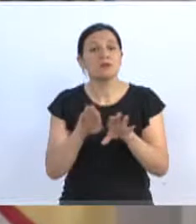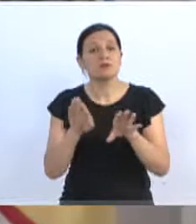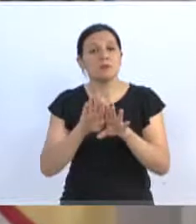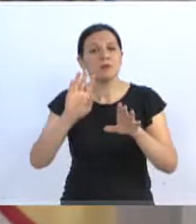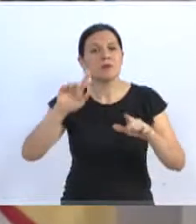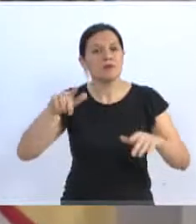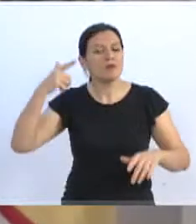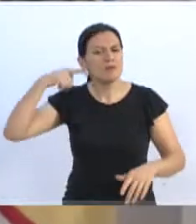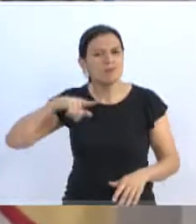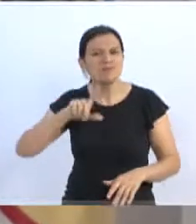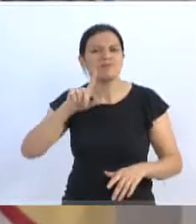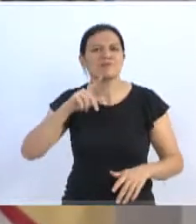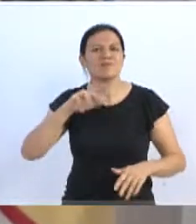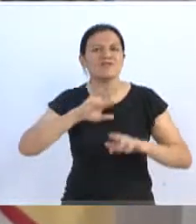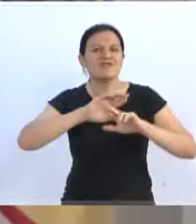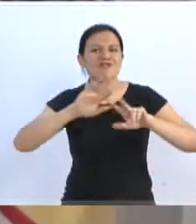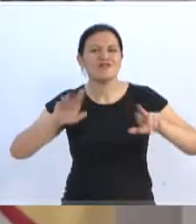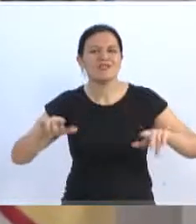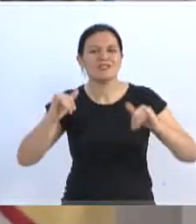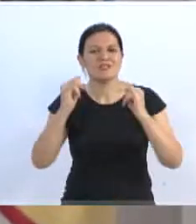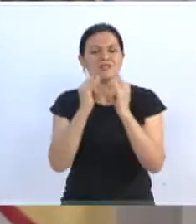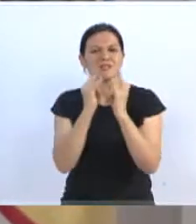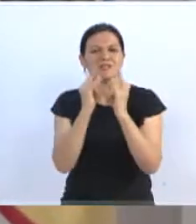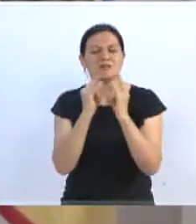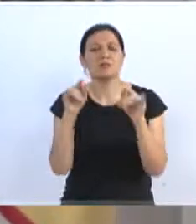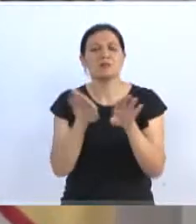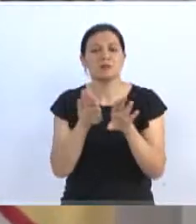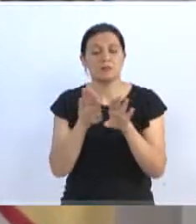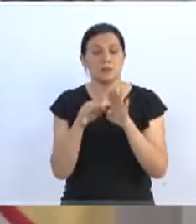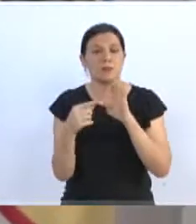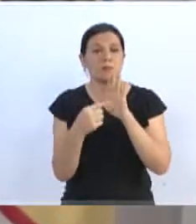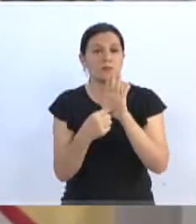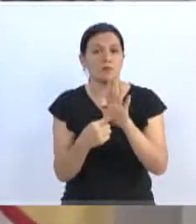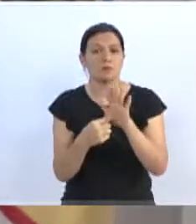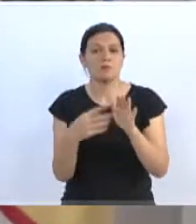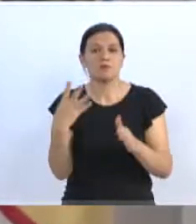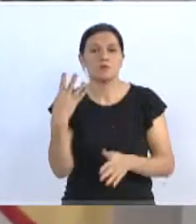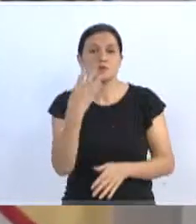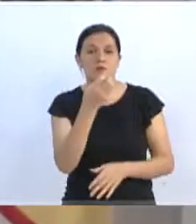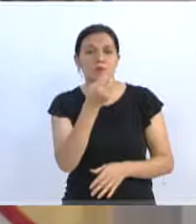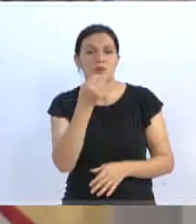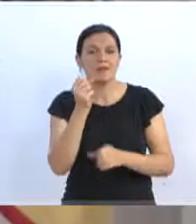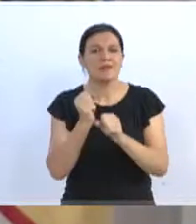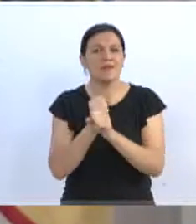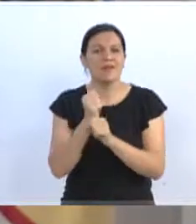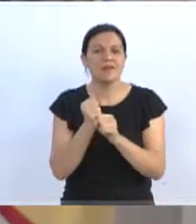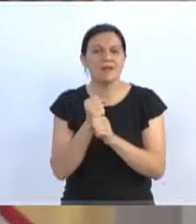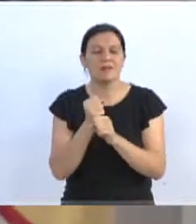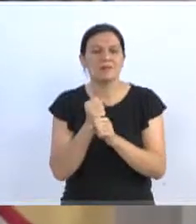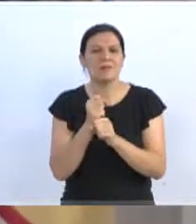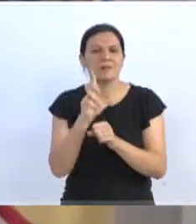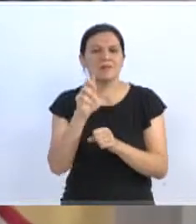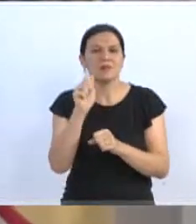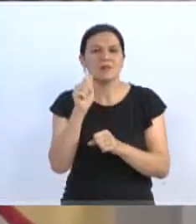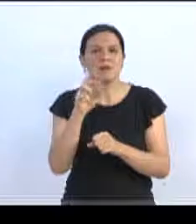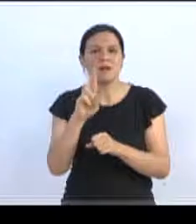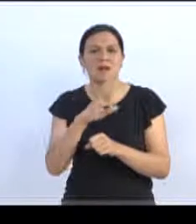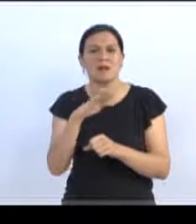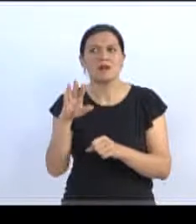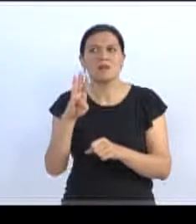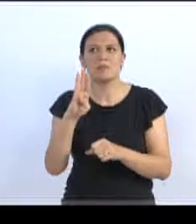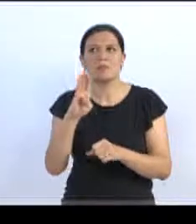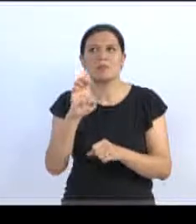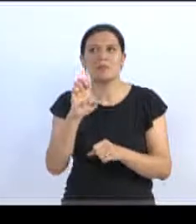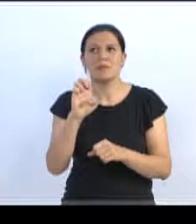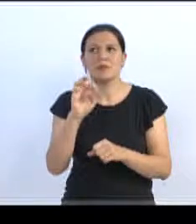movimentos e instituições. Dentre elas, eu destaco os 40 anos do Lar Betânia. Temos as fotos, as